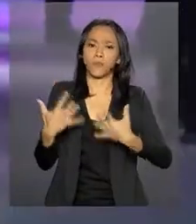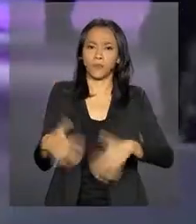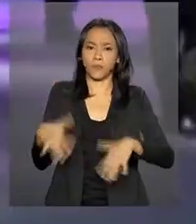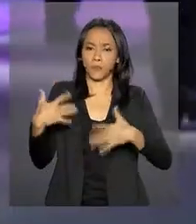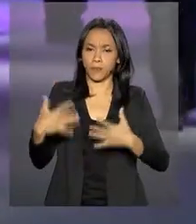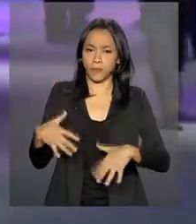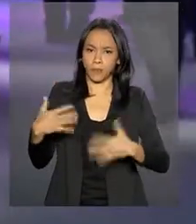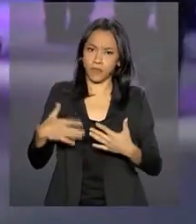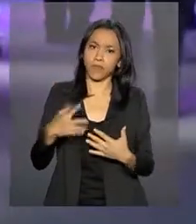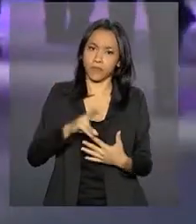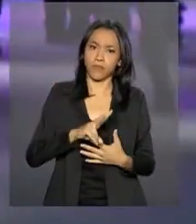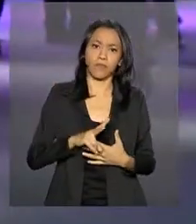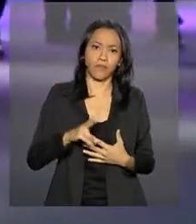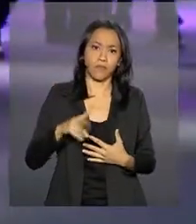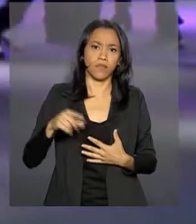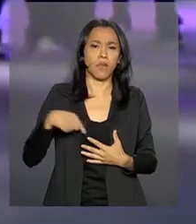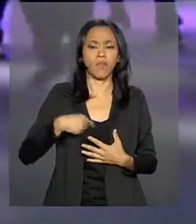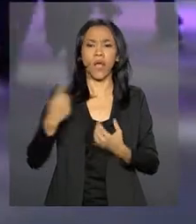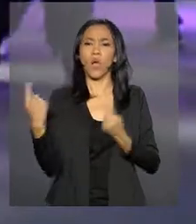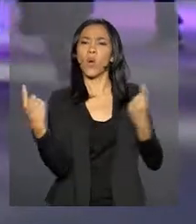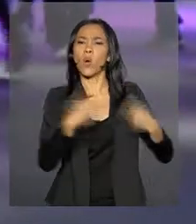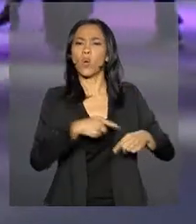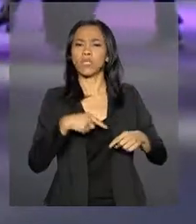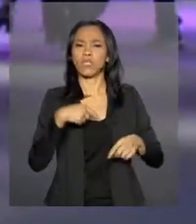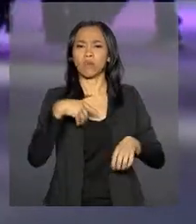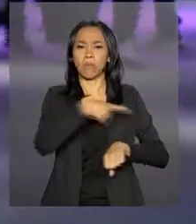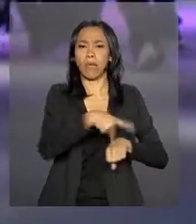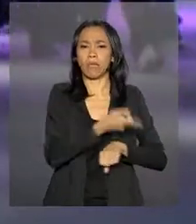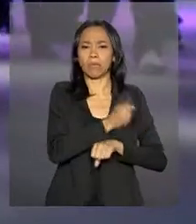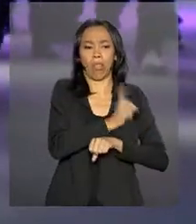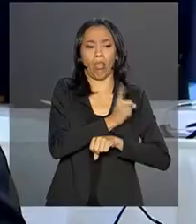tendências ao protecionismo. Vamos ouvir.